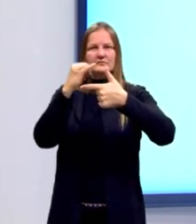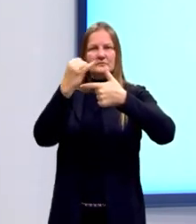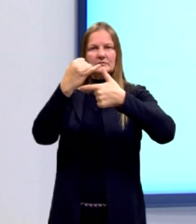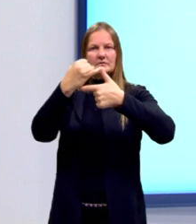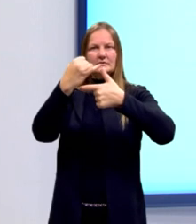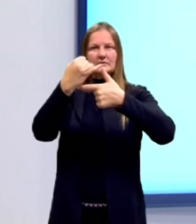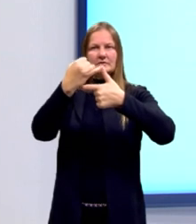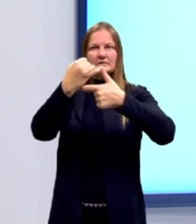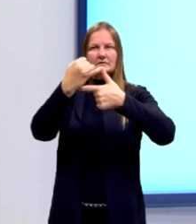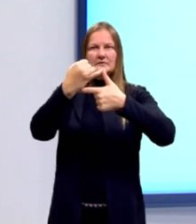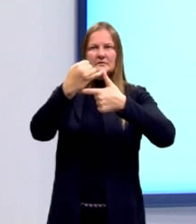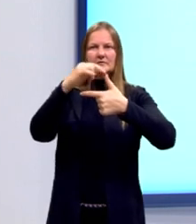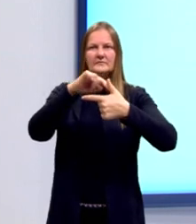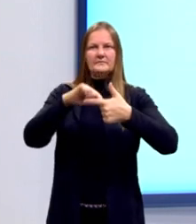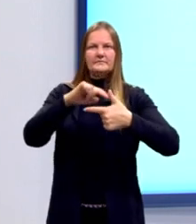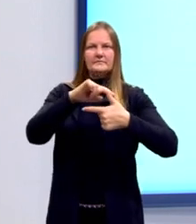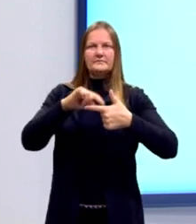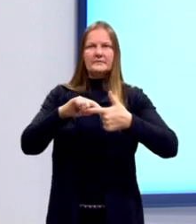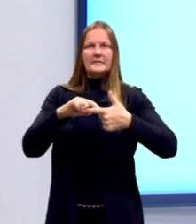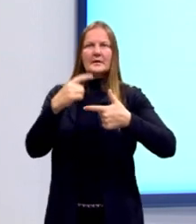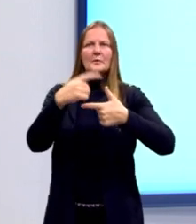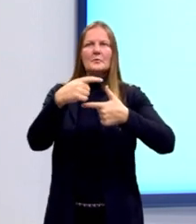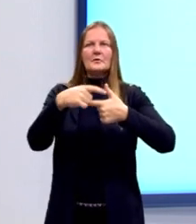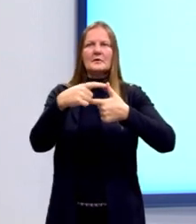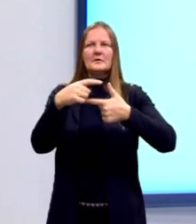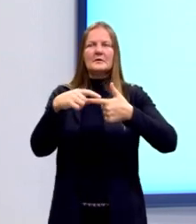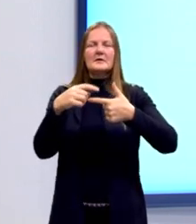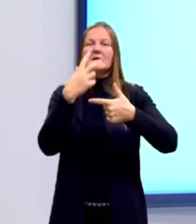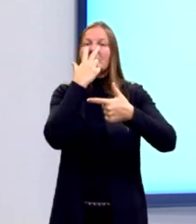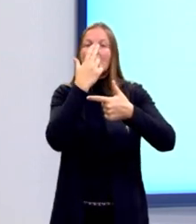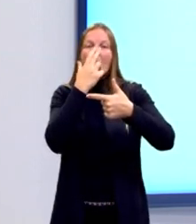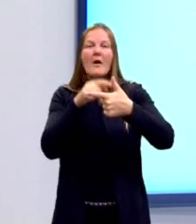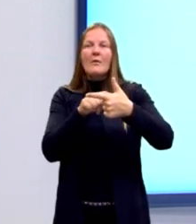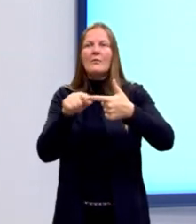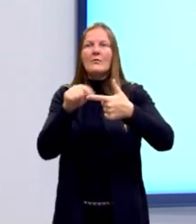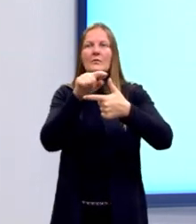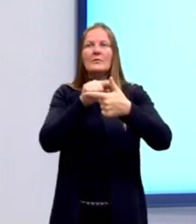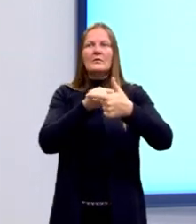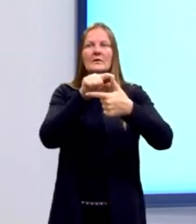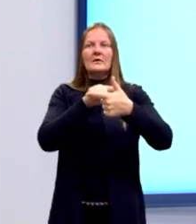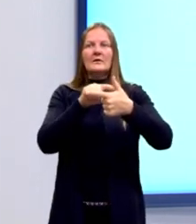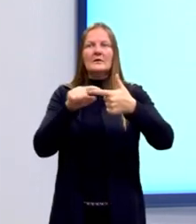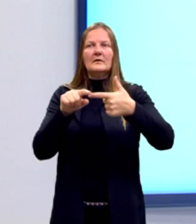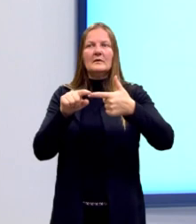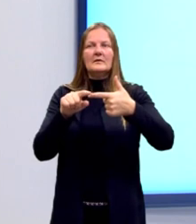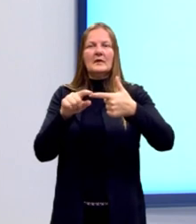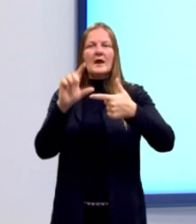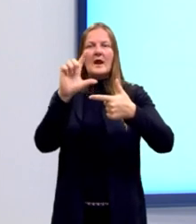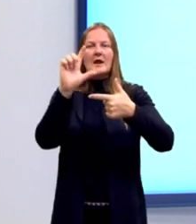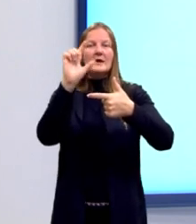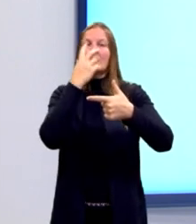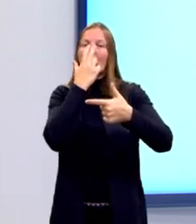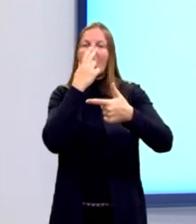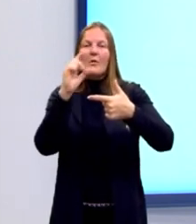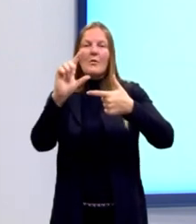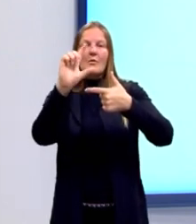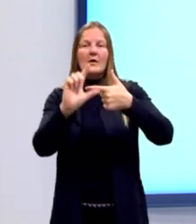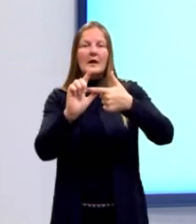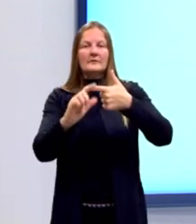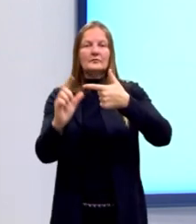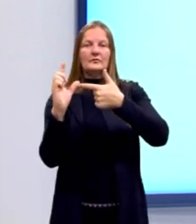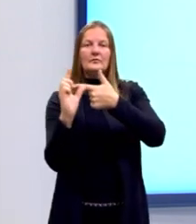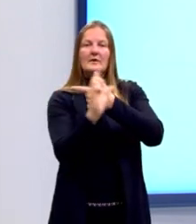Os catetos, porque eles têm medidas iguais, né? Nós podemos representar, então, por lado. Temos dois lados